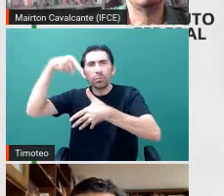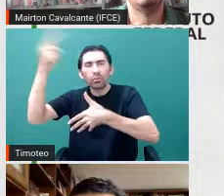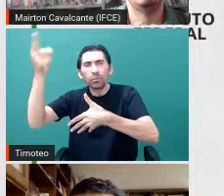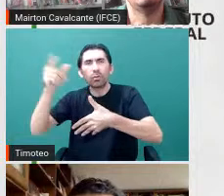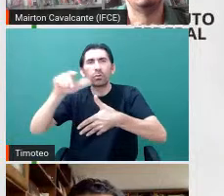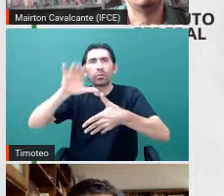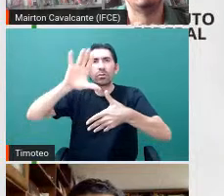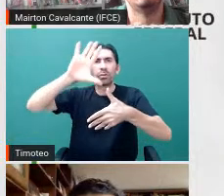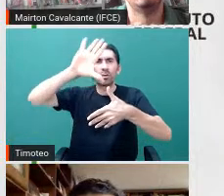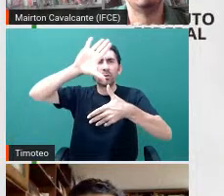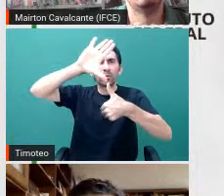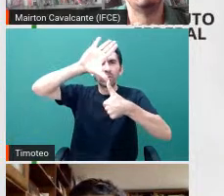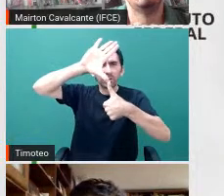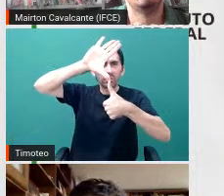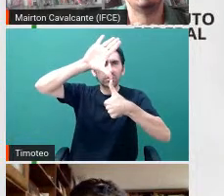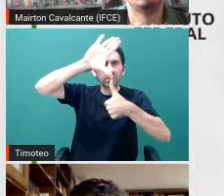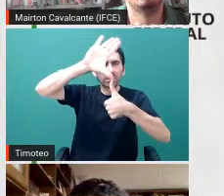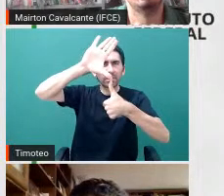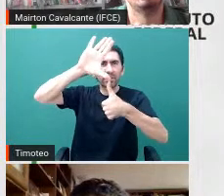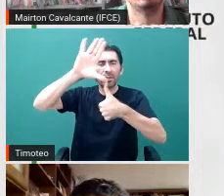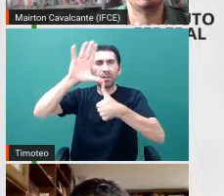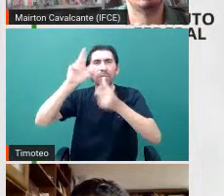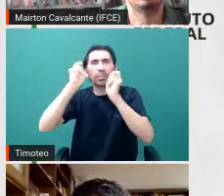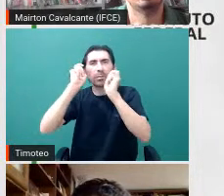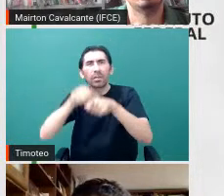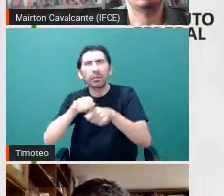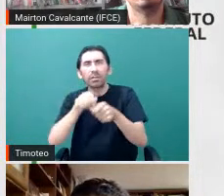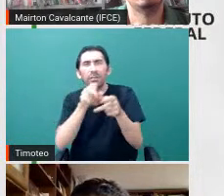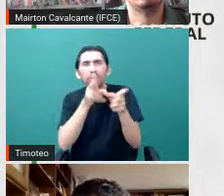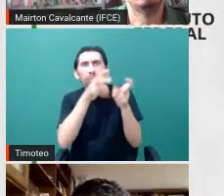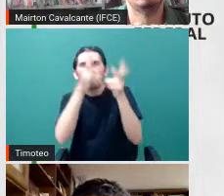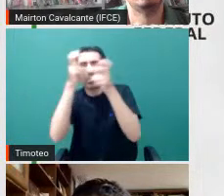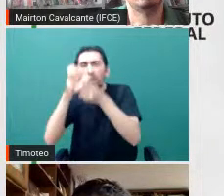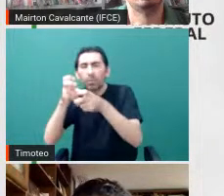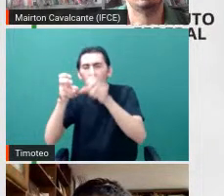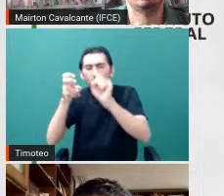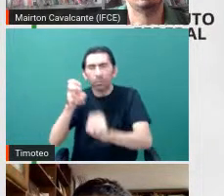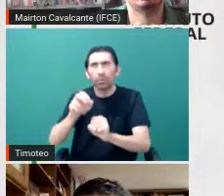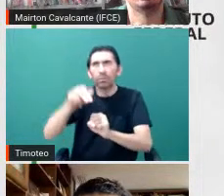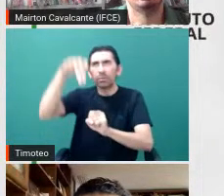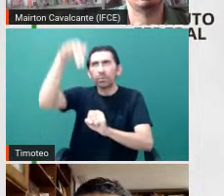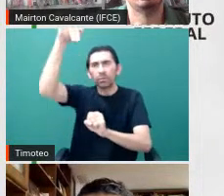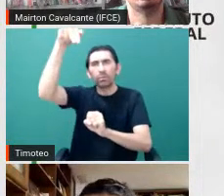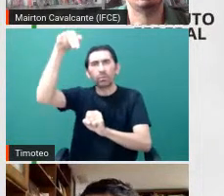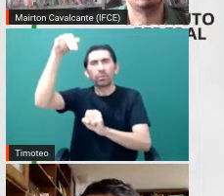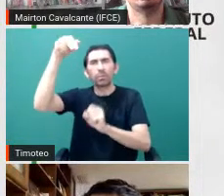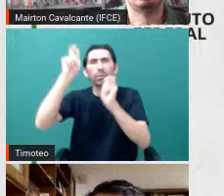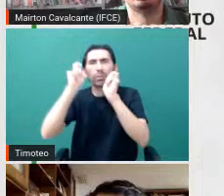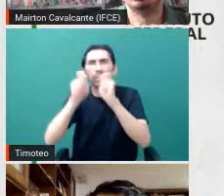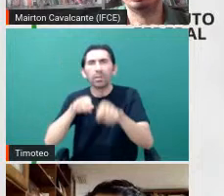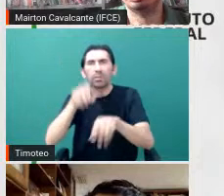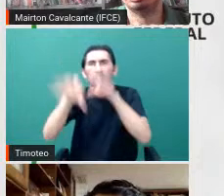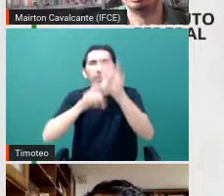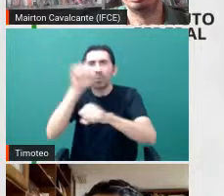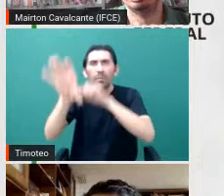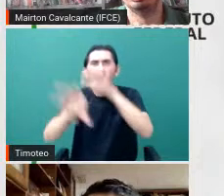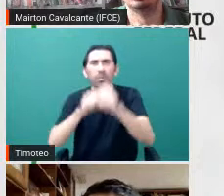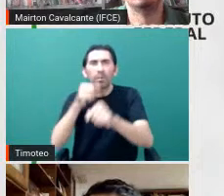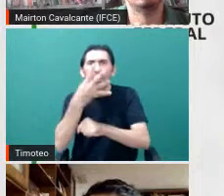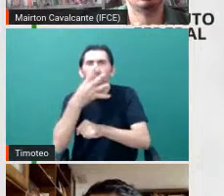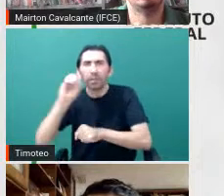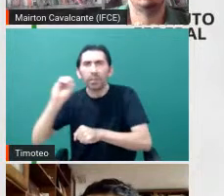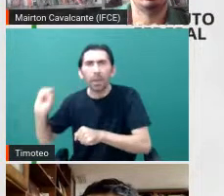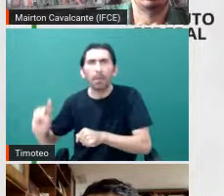espectroscopia, eu classifiquei, nos últimos 10 anos, 40 mil novas anãs brancas,